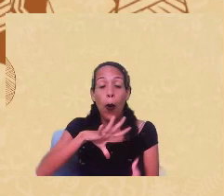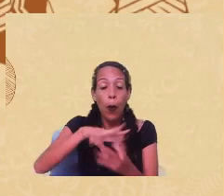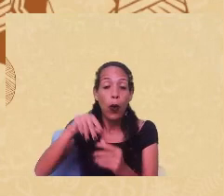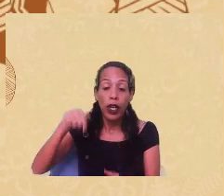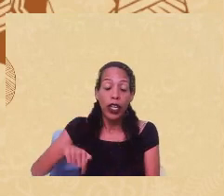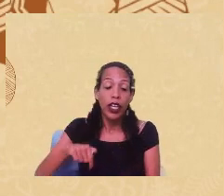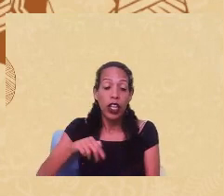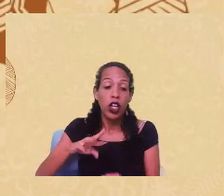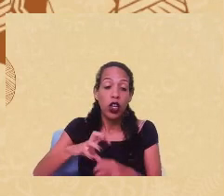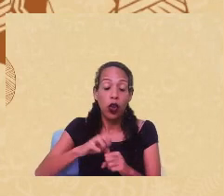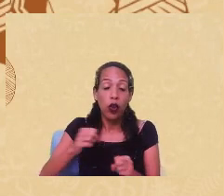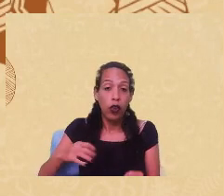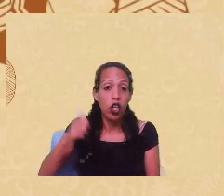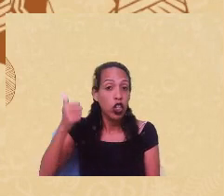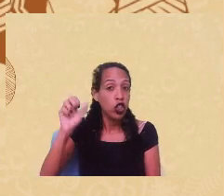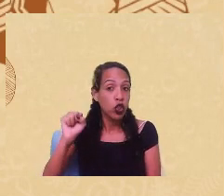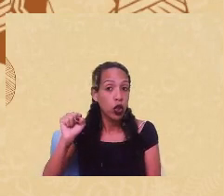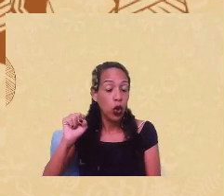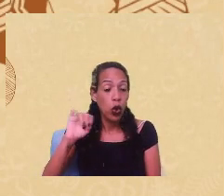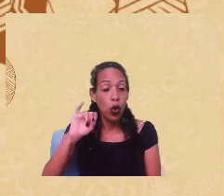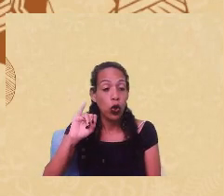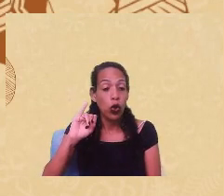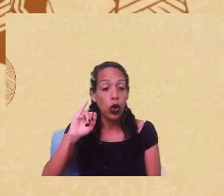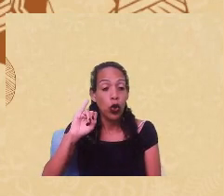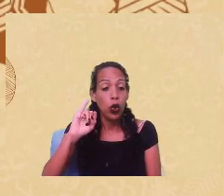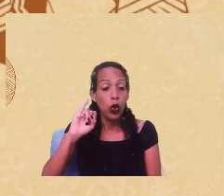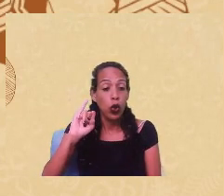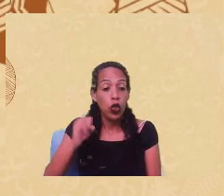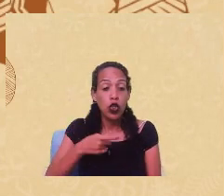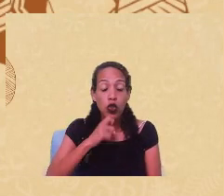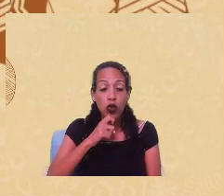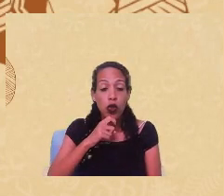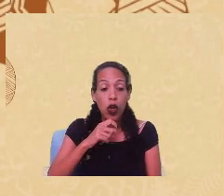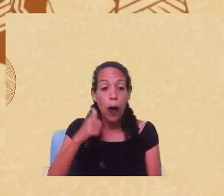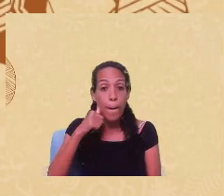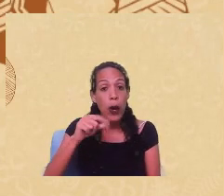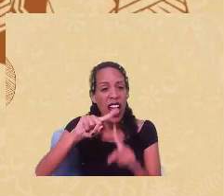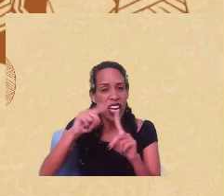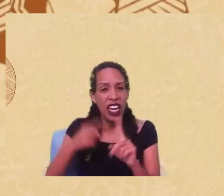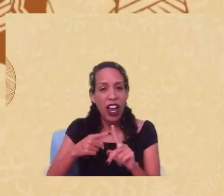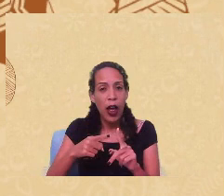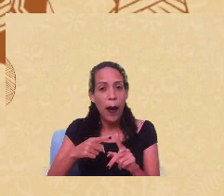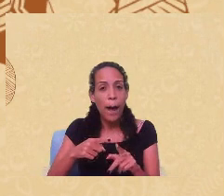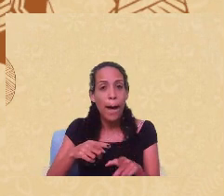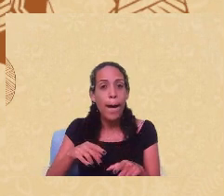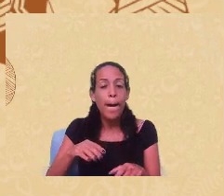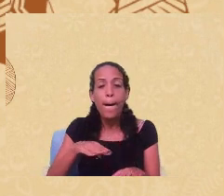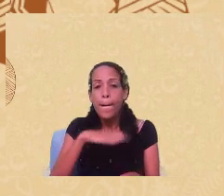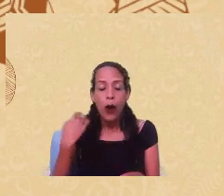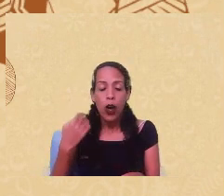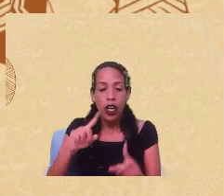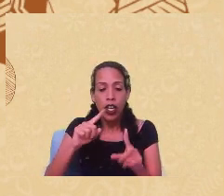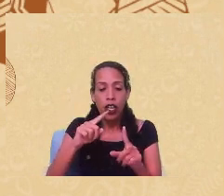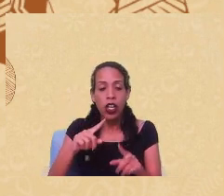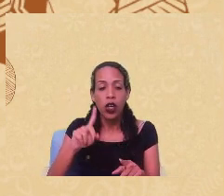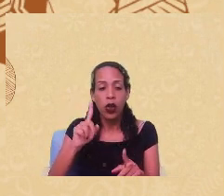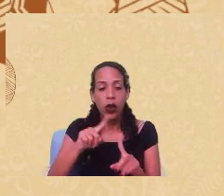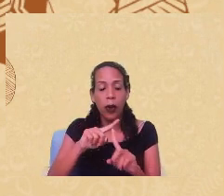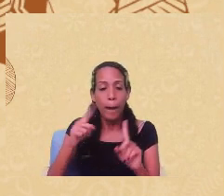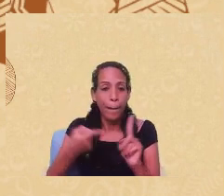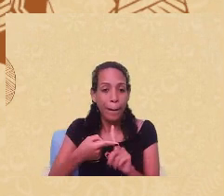inteiro, em 18 de junho, 77% das mulheres grávidas que morriam em razão de Covid-19 eram brasileiras, né?